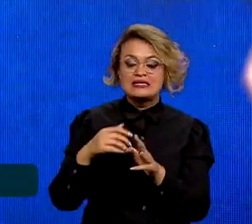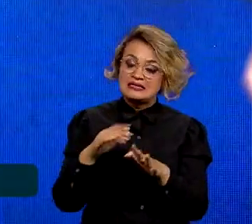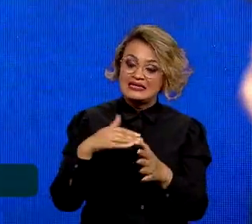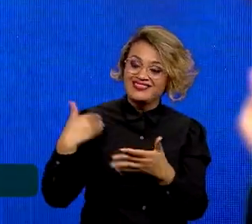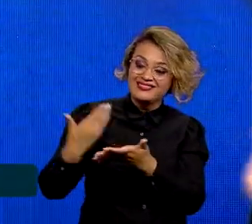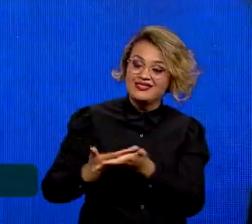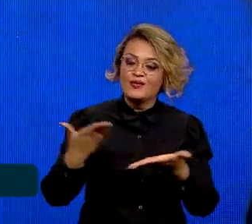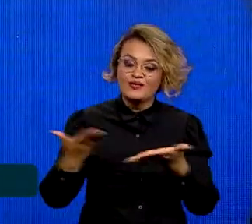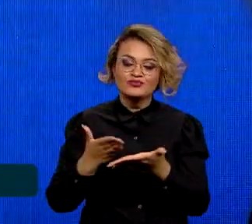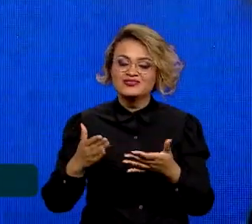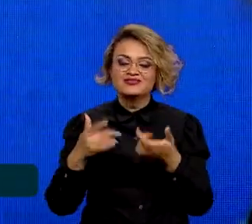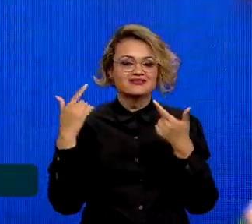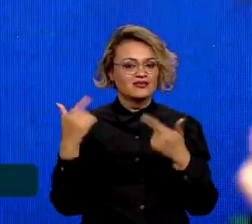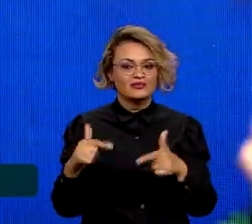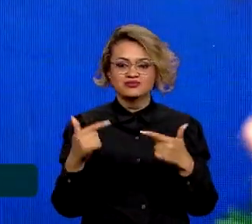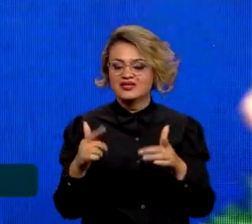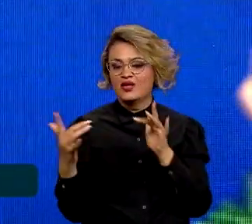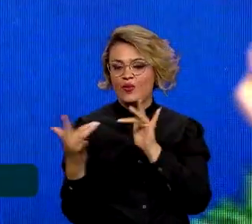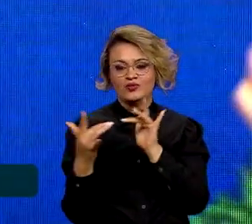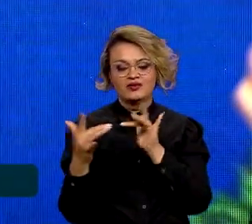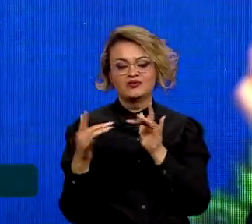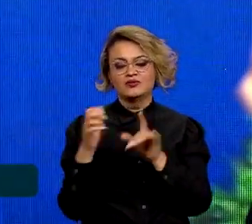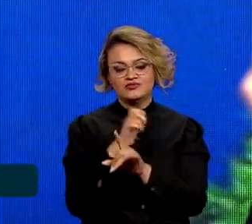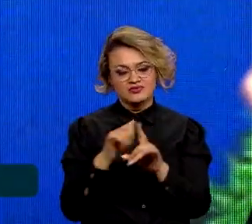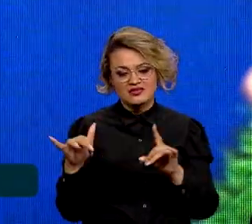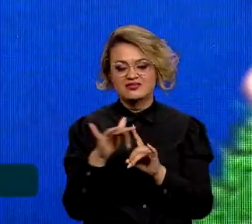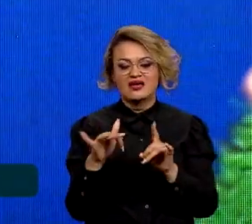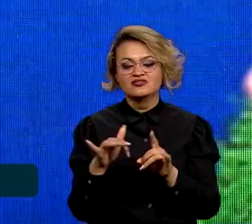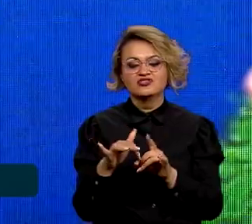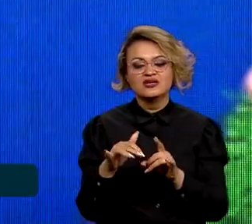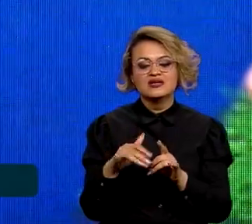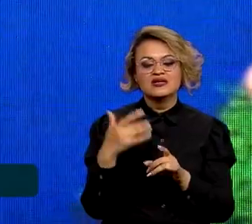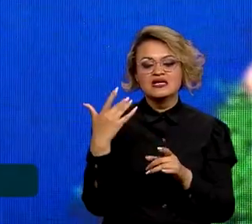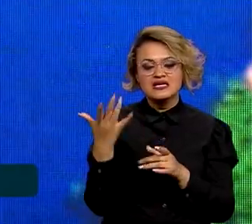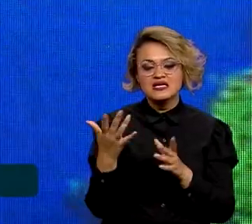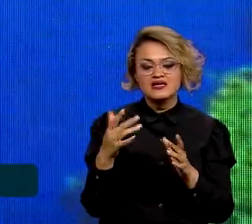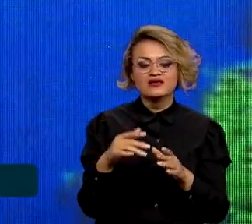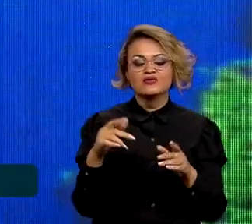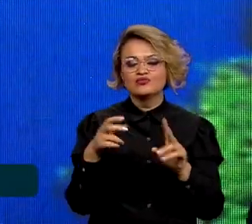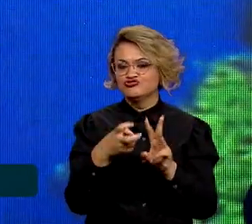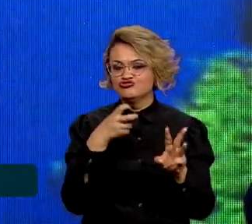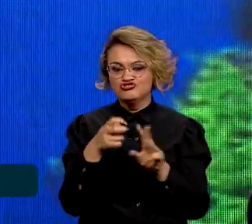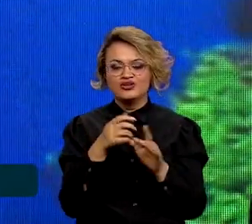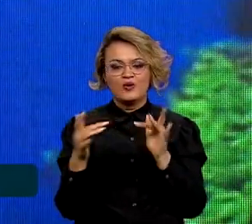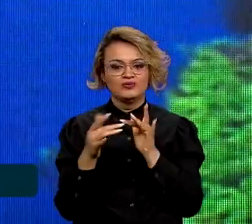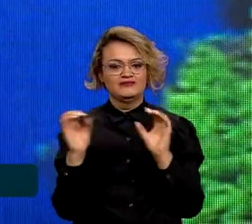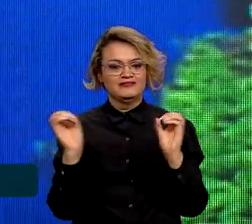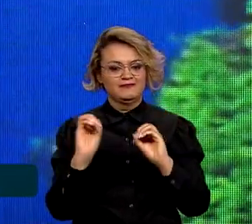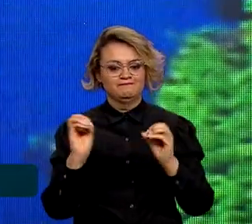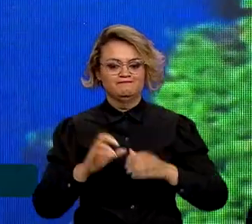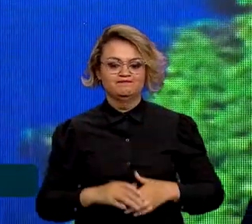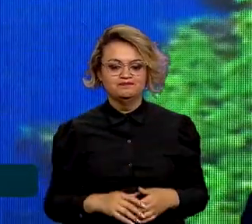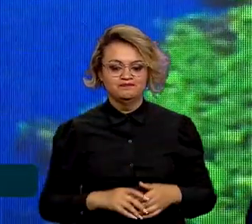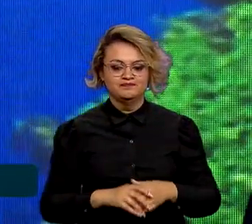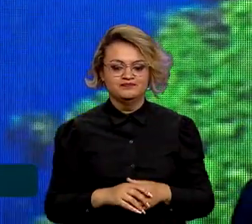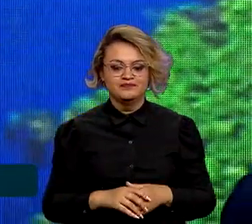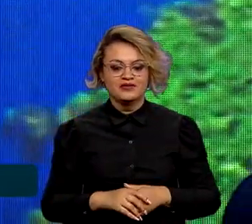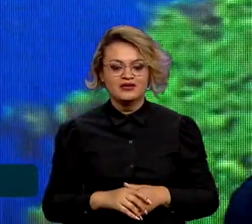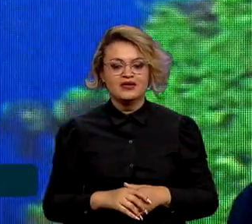tiveram nenhum contato com a sociedade, nem mesmo com os próprios indígenas que vivem no mesmo território.